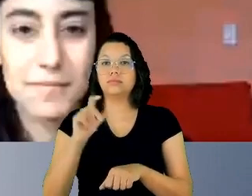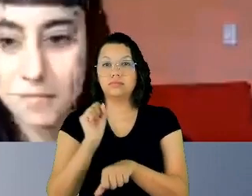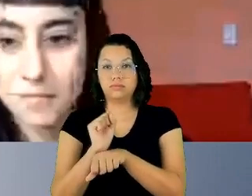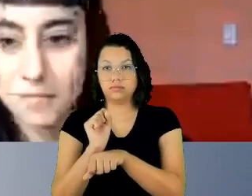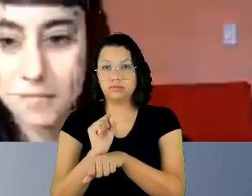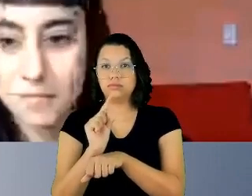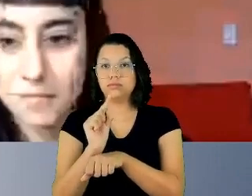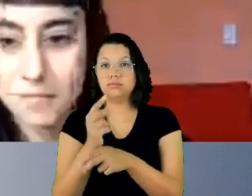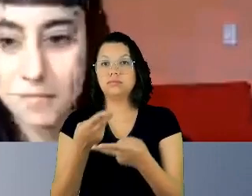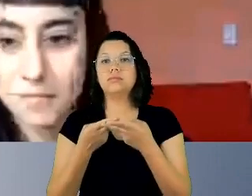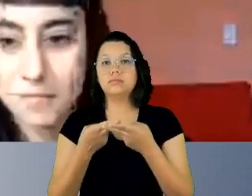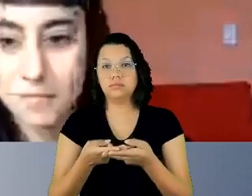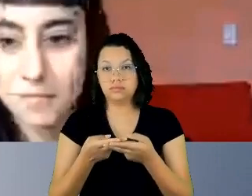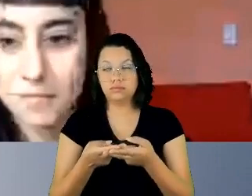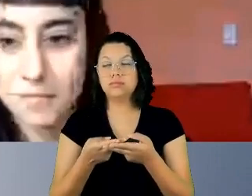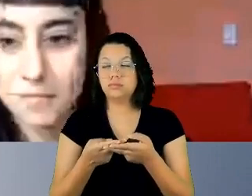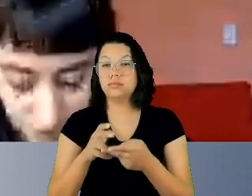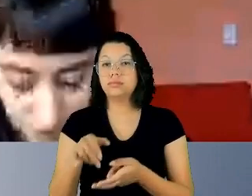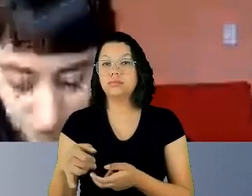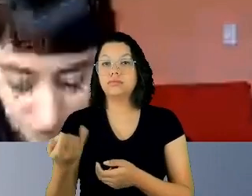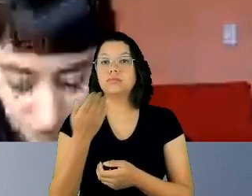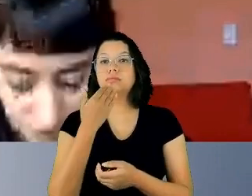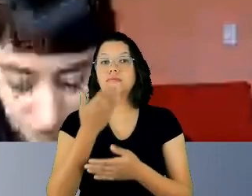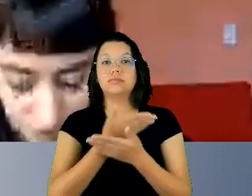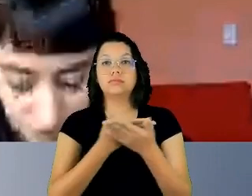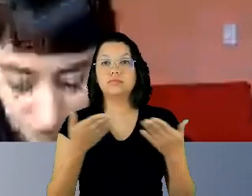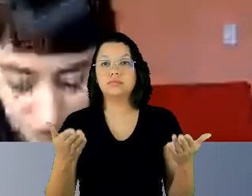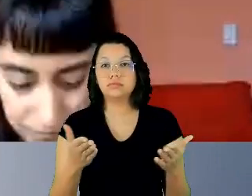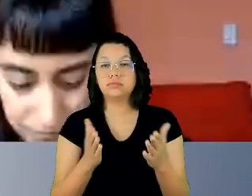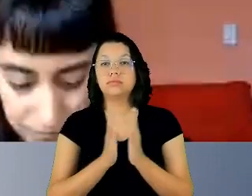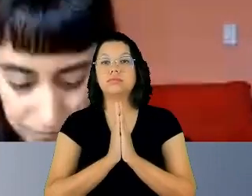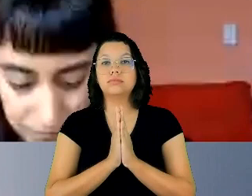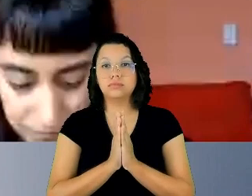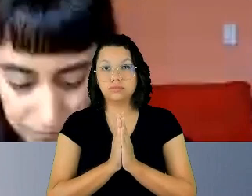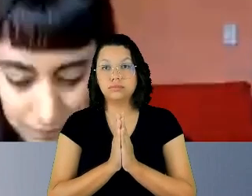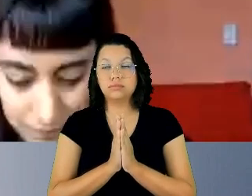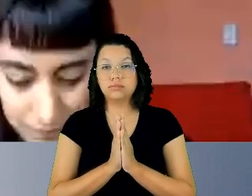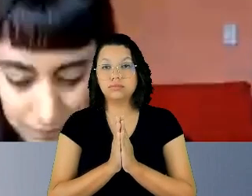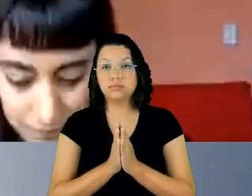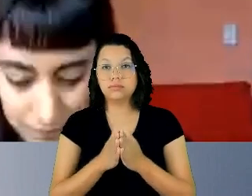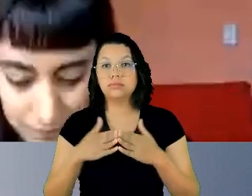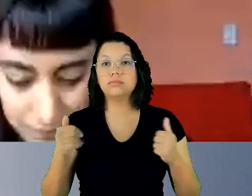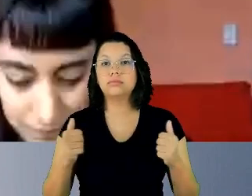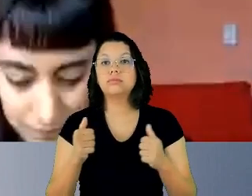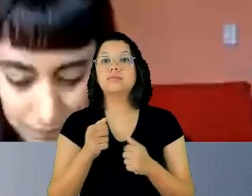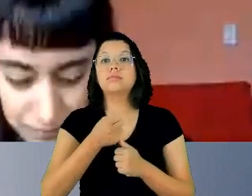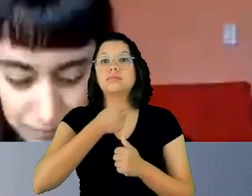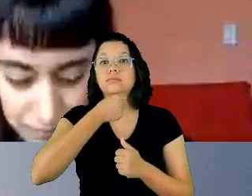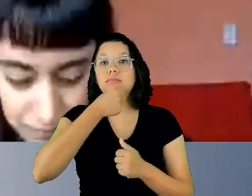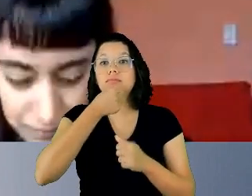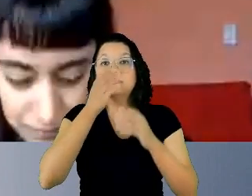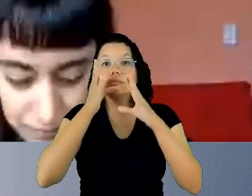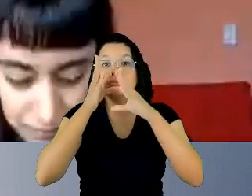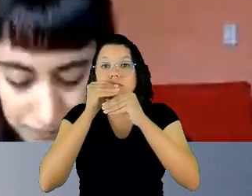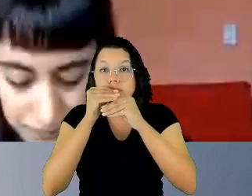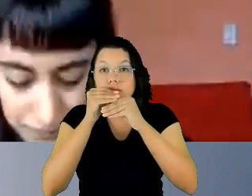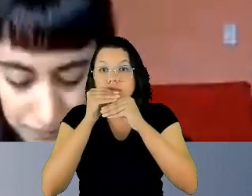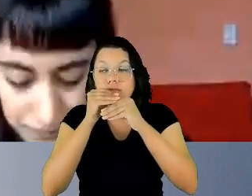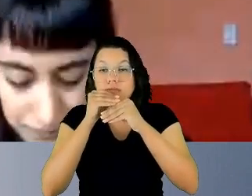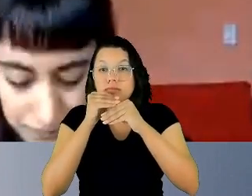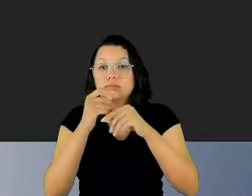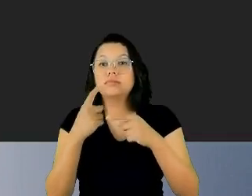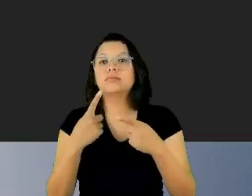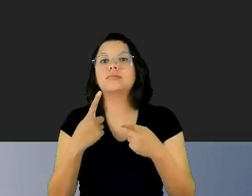paciência, e eu aproveito para pedir a todos que, por favor, desabilitem os seus microfones, porque nós estamos